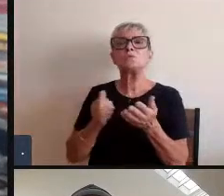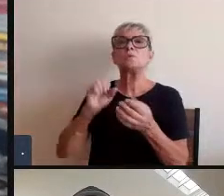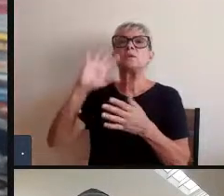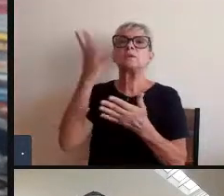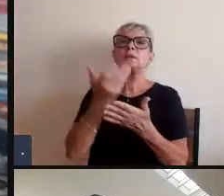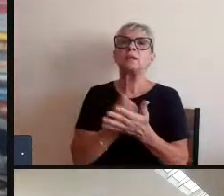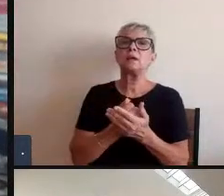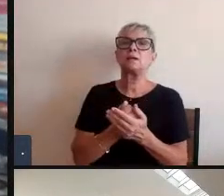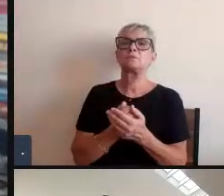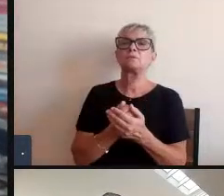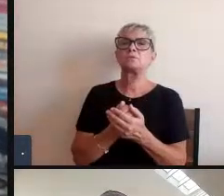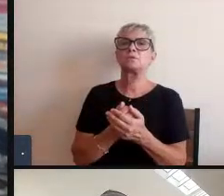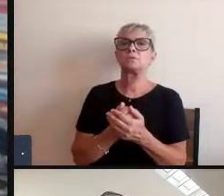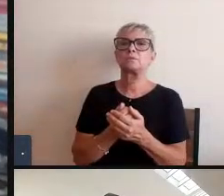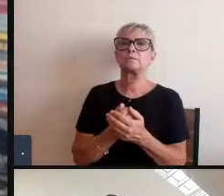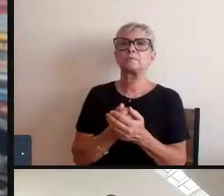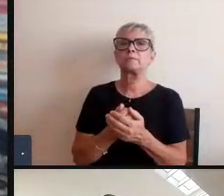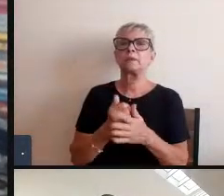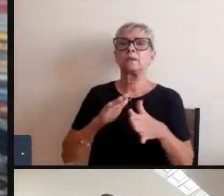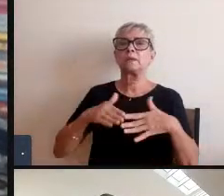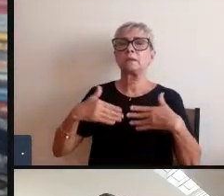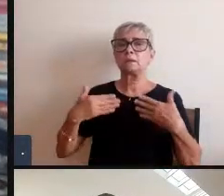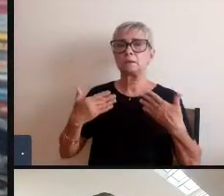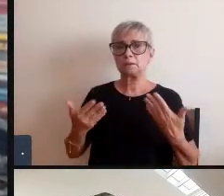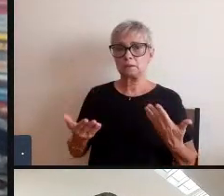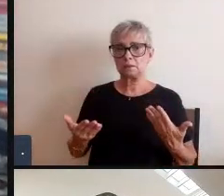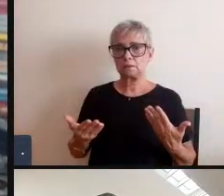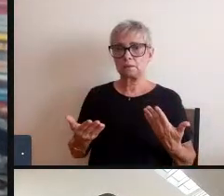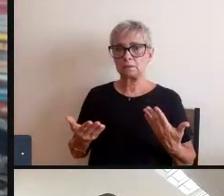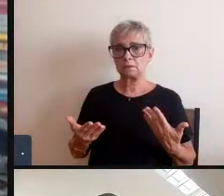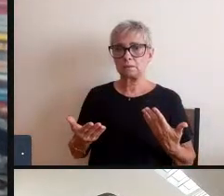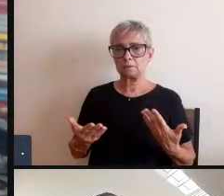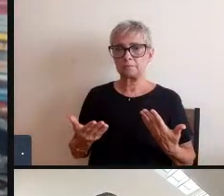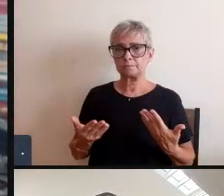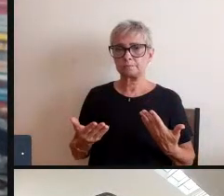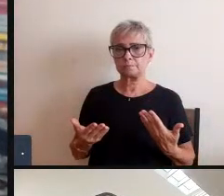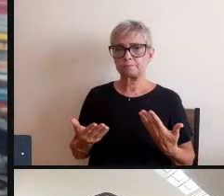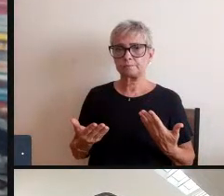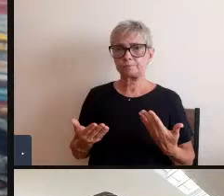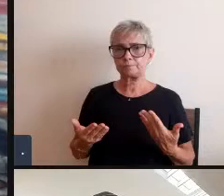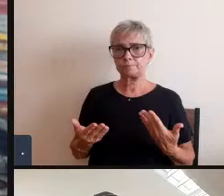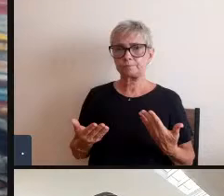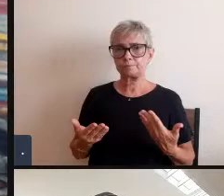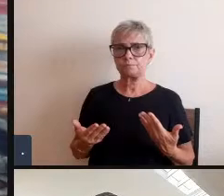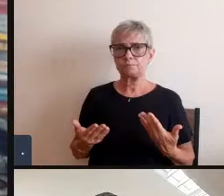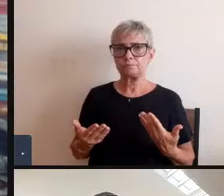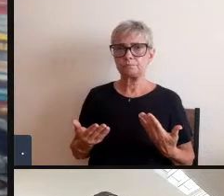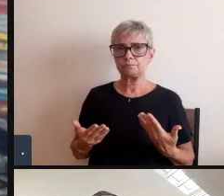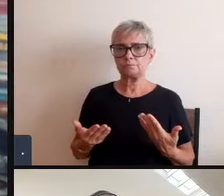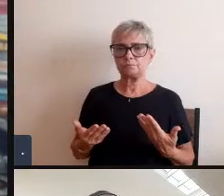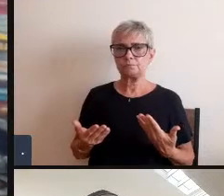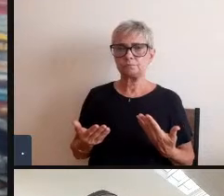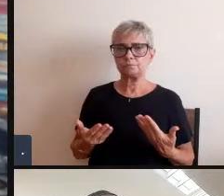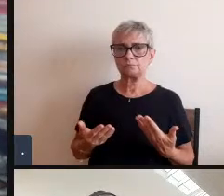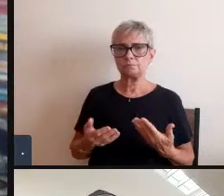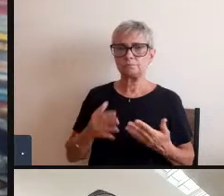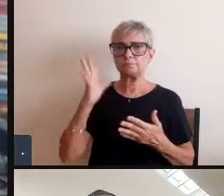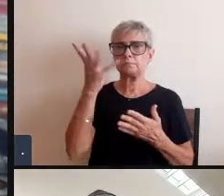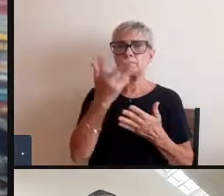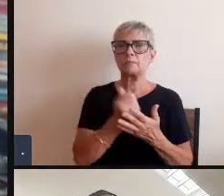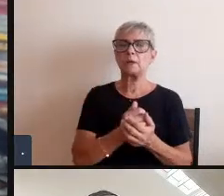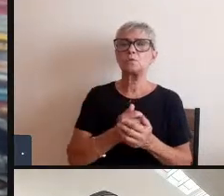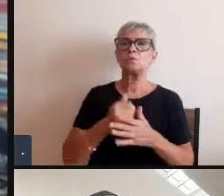então a arte o artista ele tem